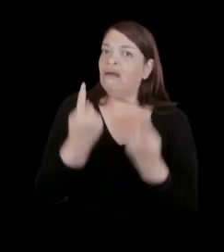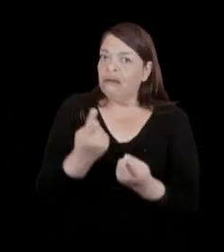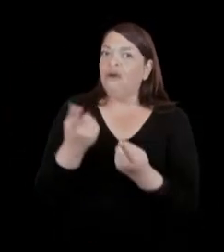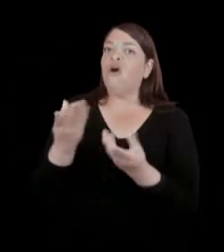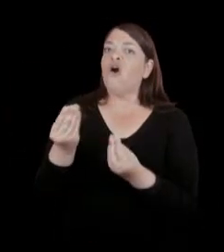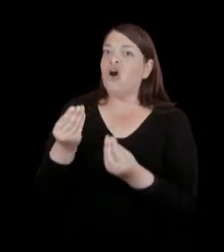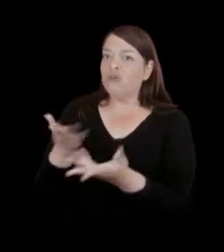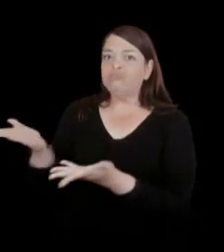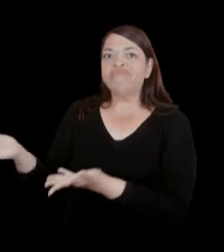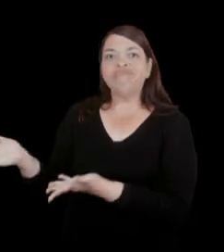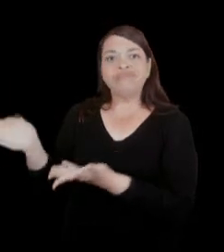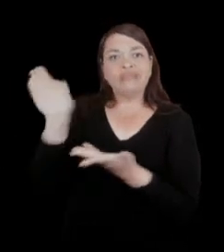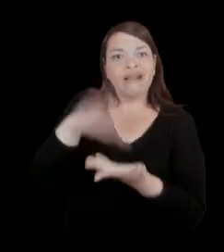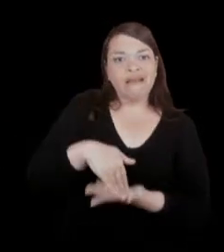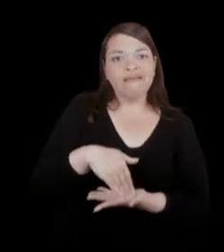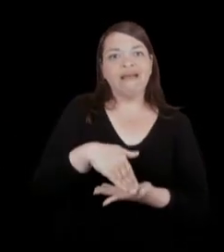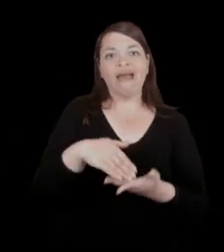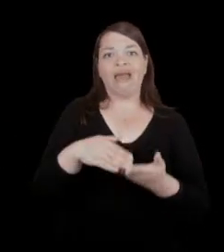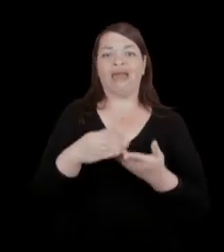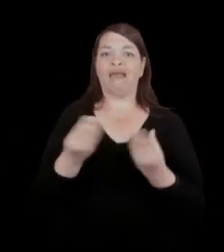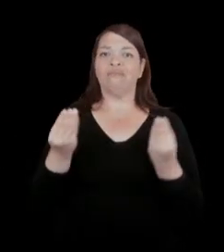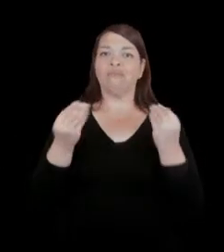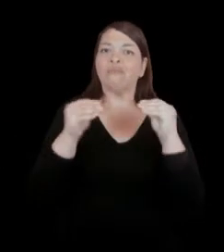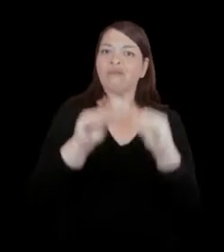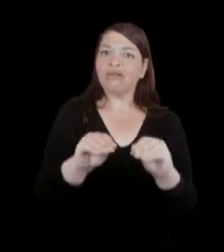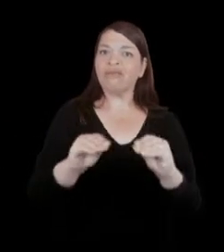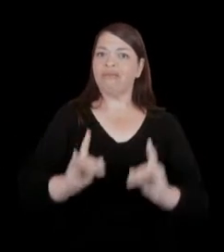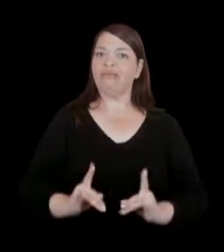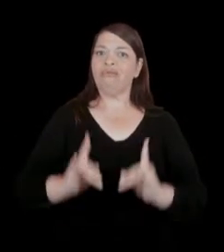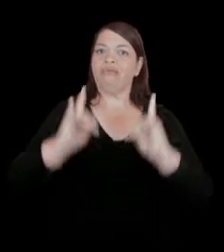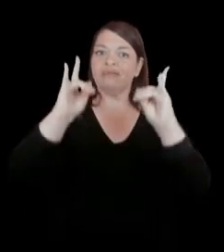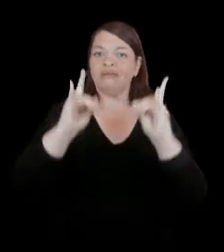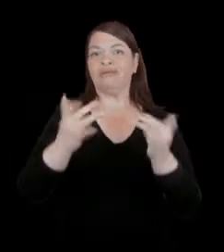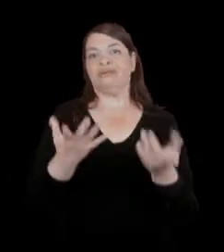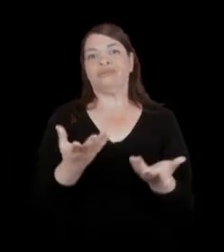instalação aqui no Instituto Ling.